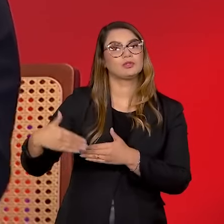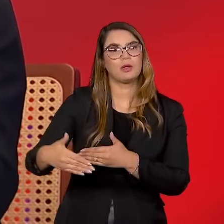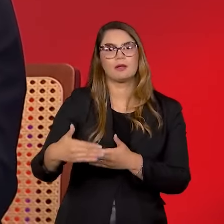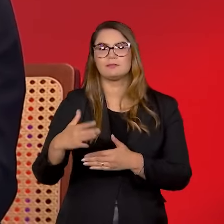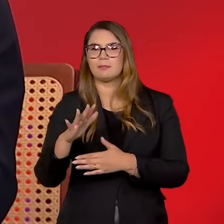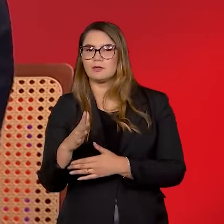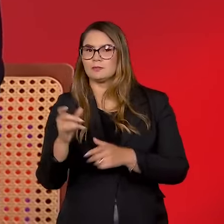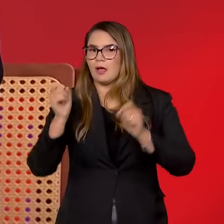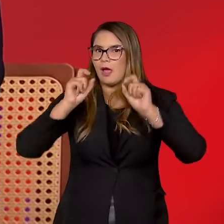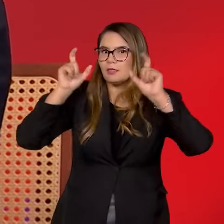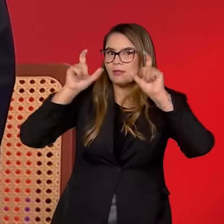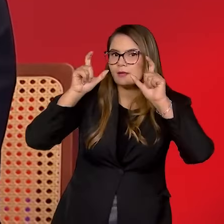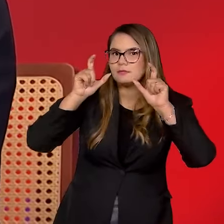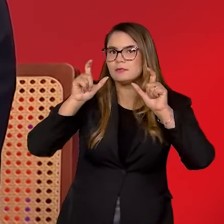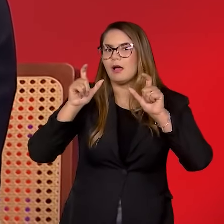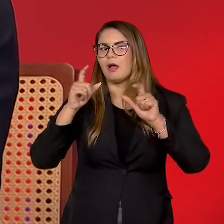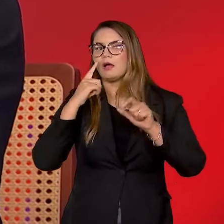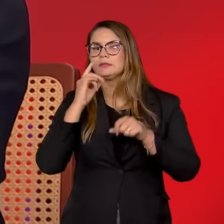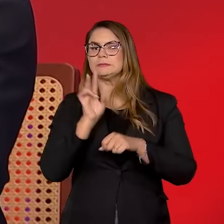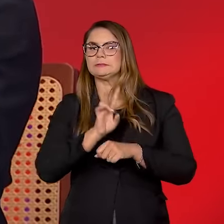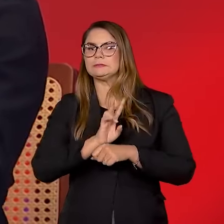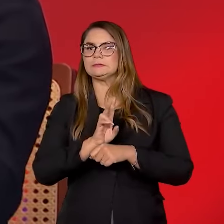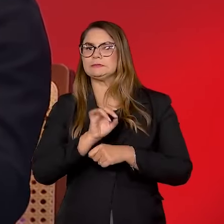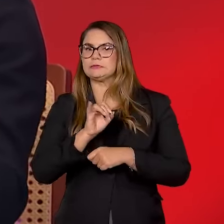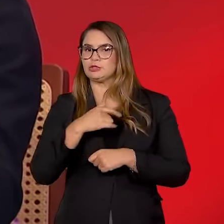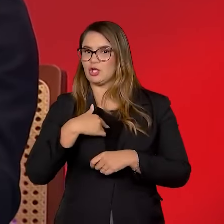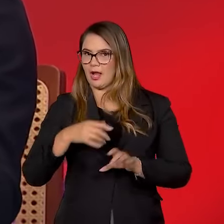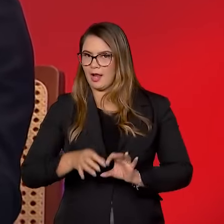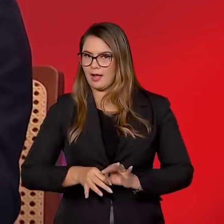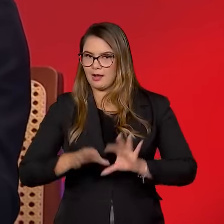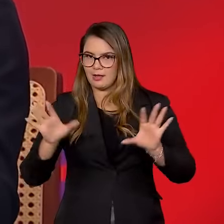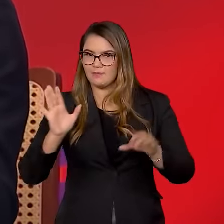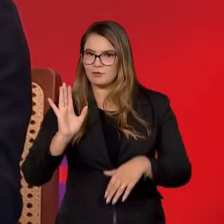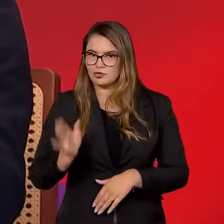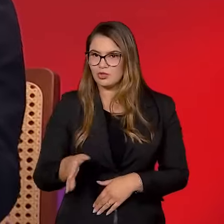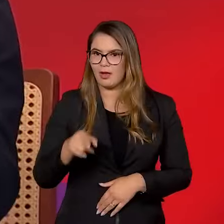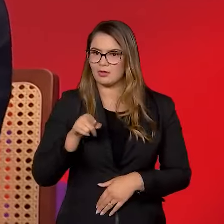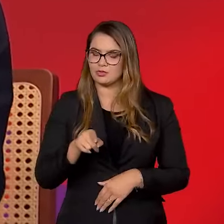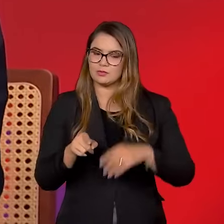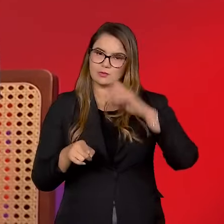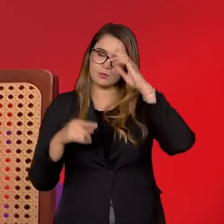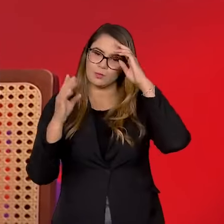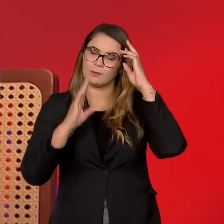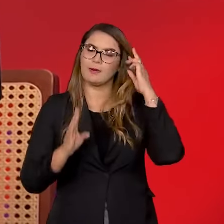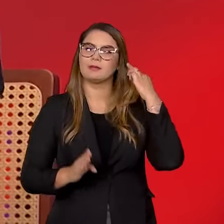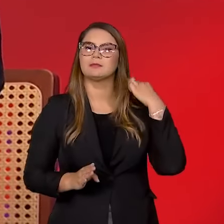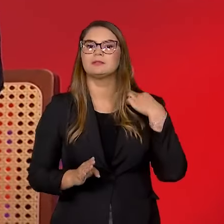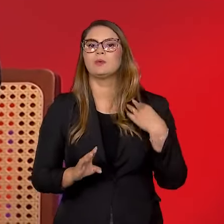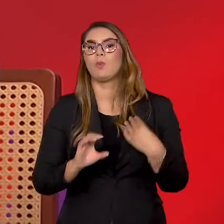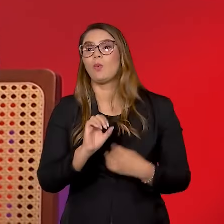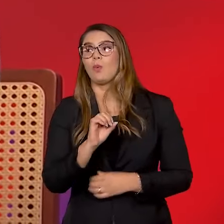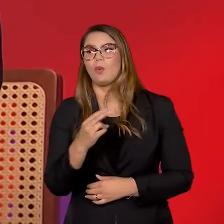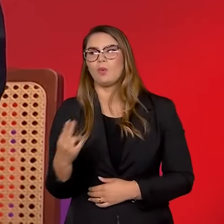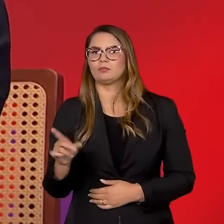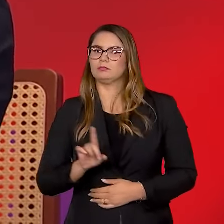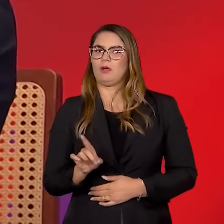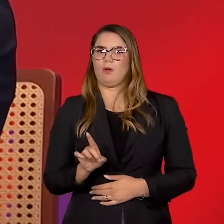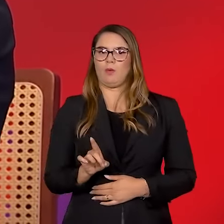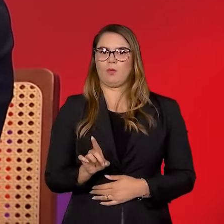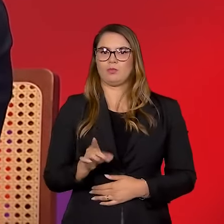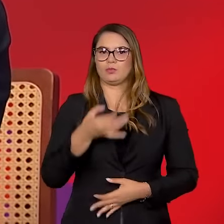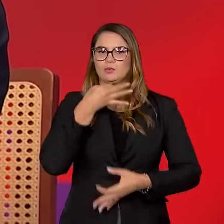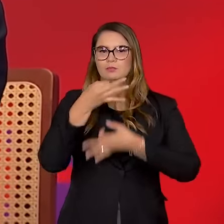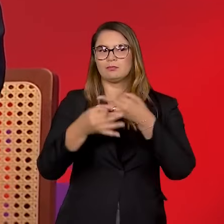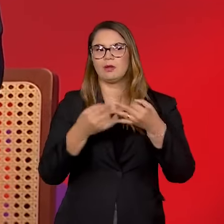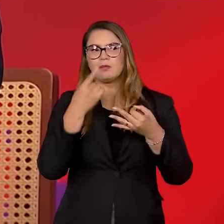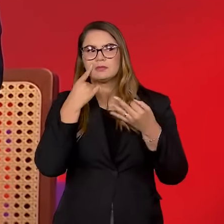mais ou menos atento, mais ou menos vigilantes, se a gente já se livrou um pouco dessa onda no Brasil, globalmente, ou não. Você ainda vê